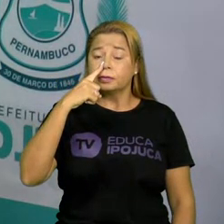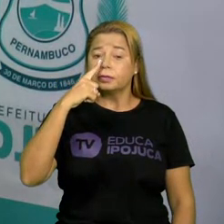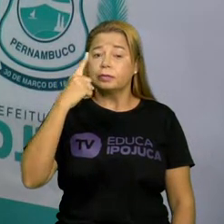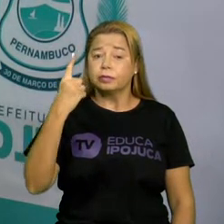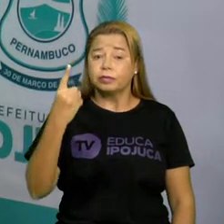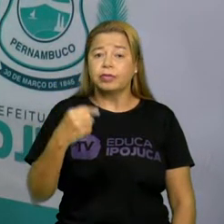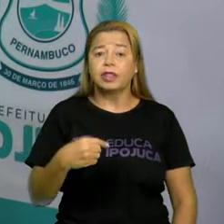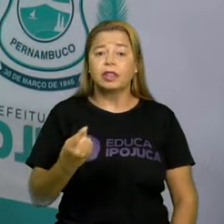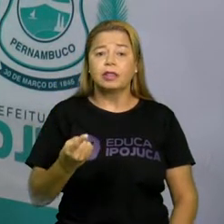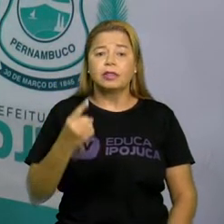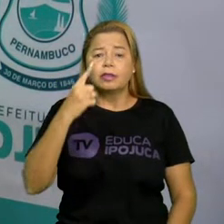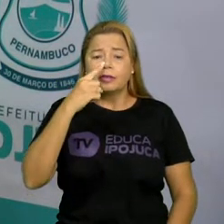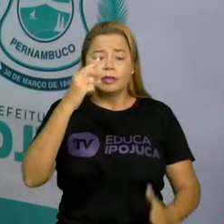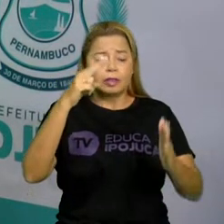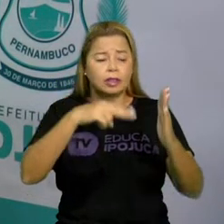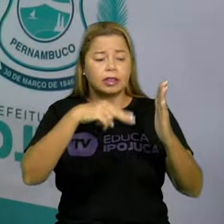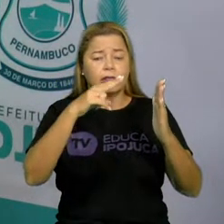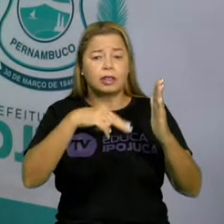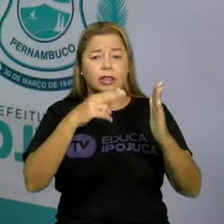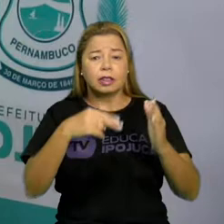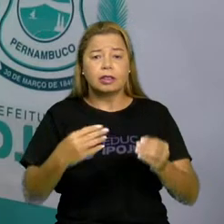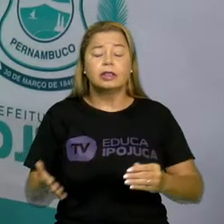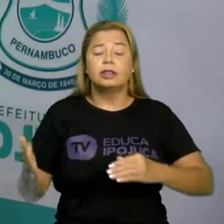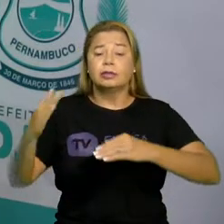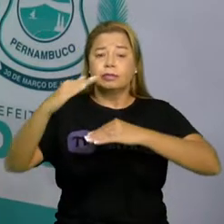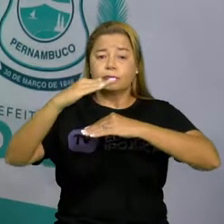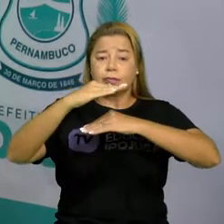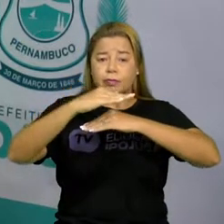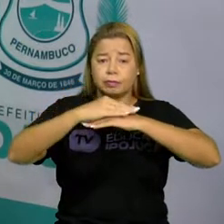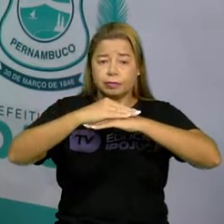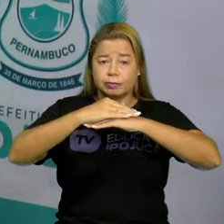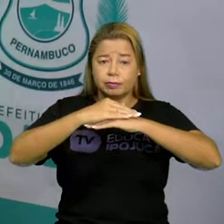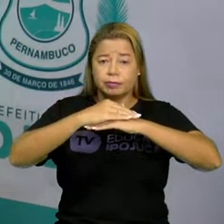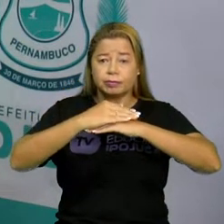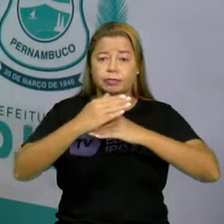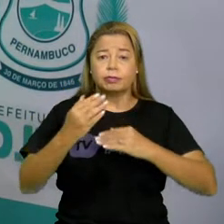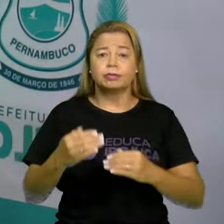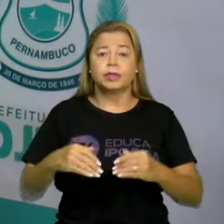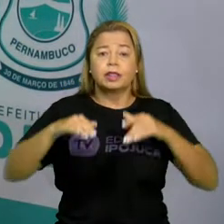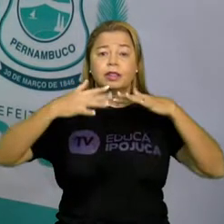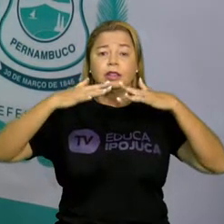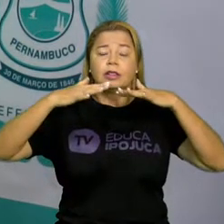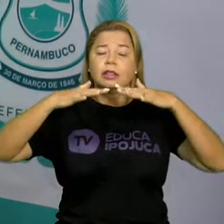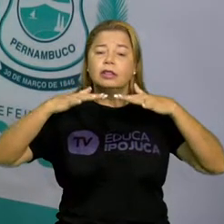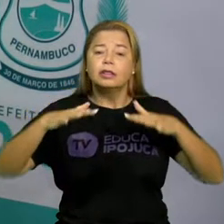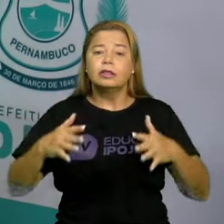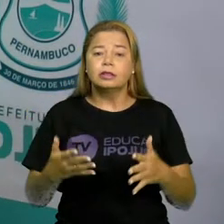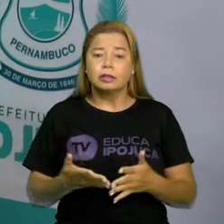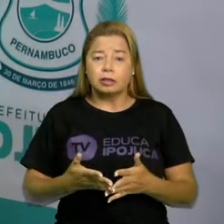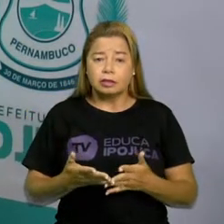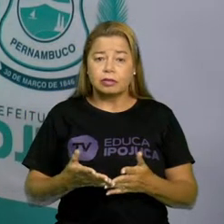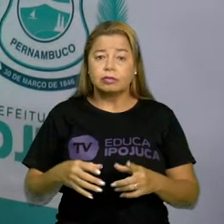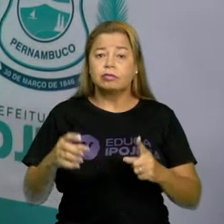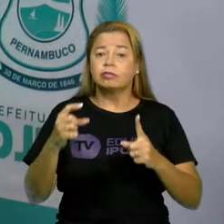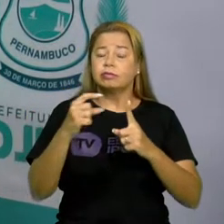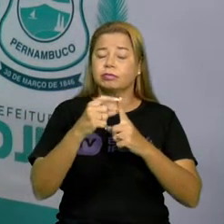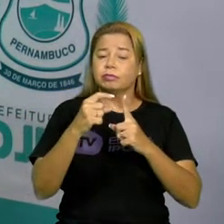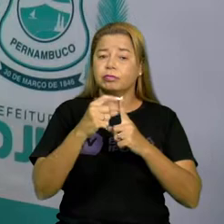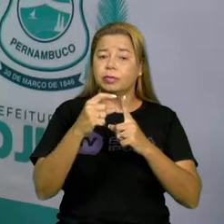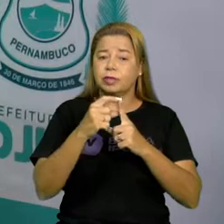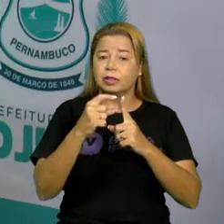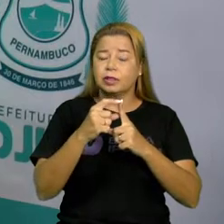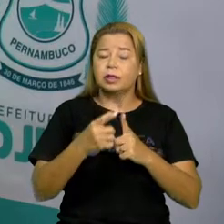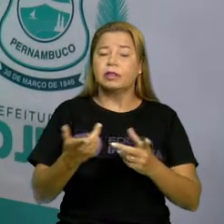E faça a leitura. Tampa. Se você vier aqui fazendo uma vibração, então essa palavra tem som